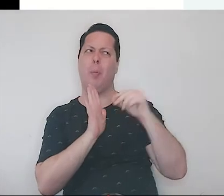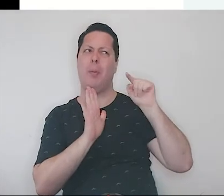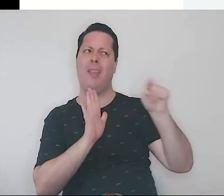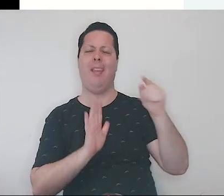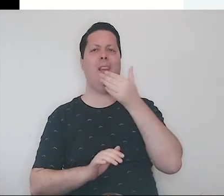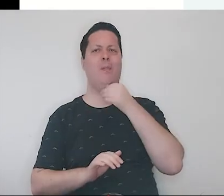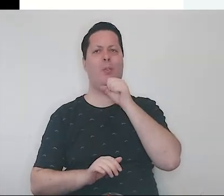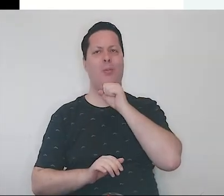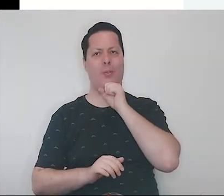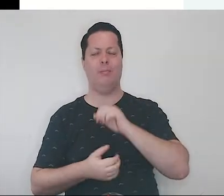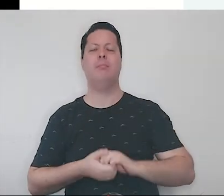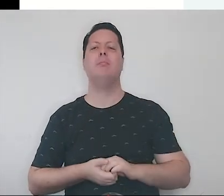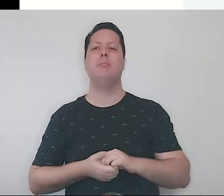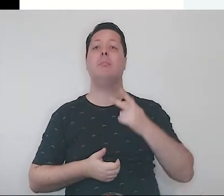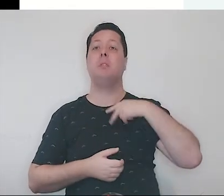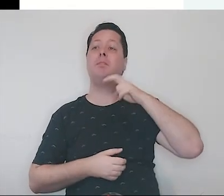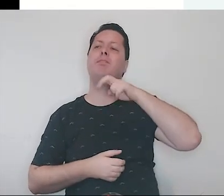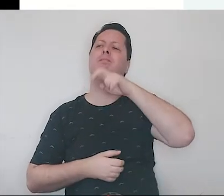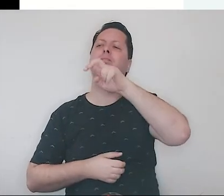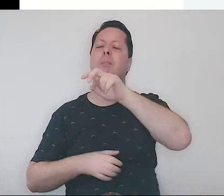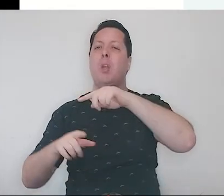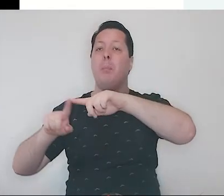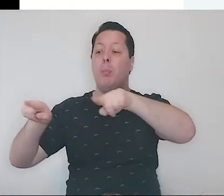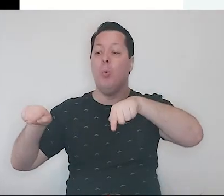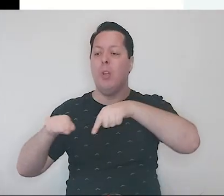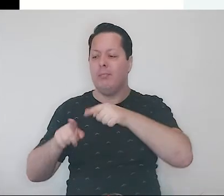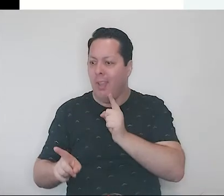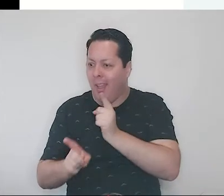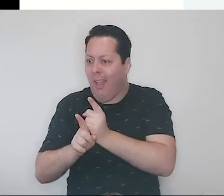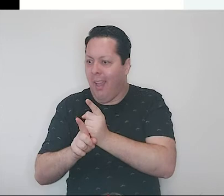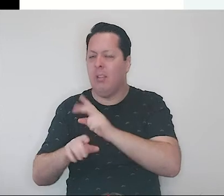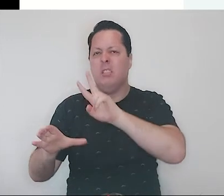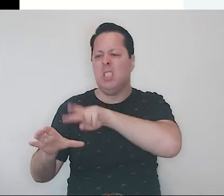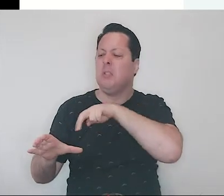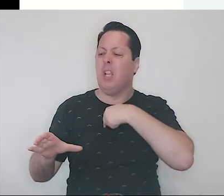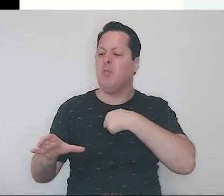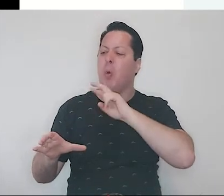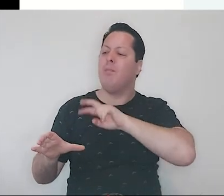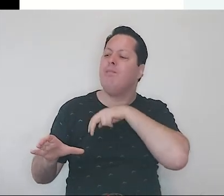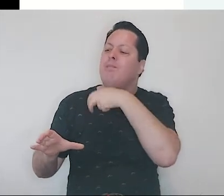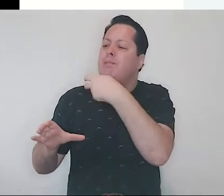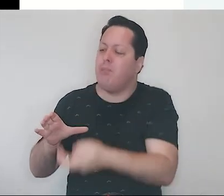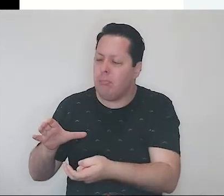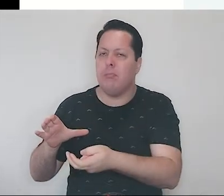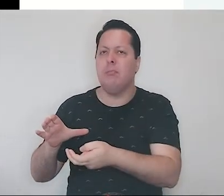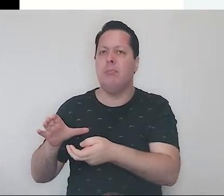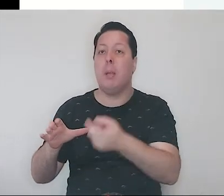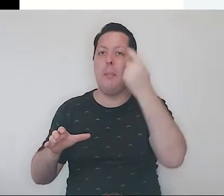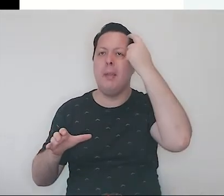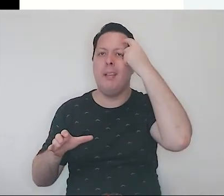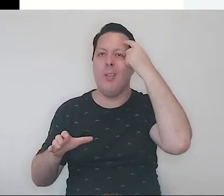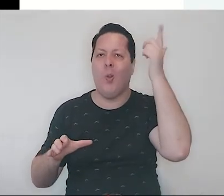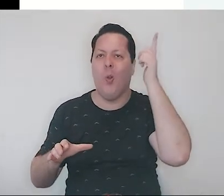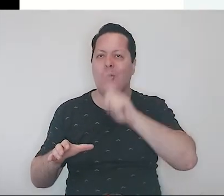Ele resolveu cair dentro do buraco, pensando em ganhar muito dinheiro.